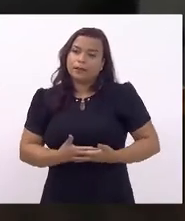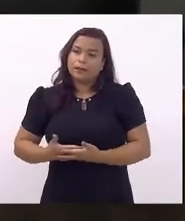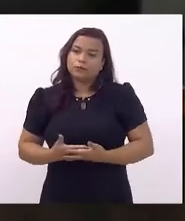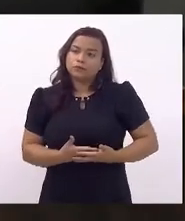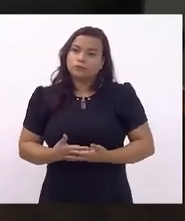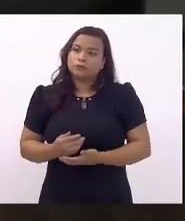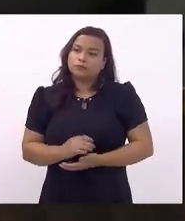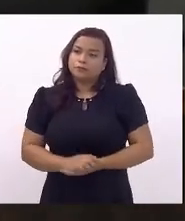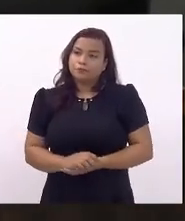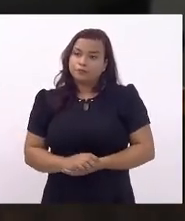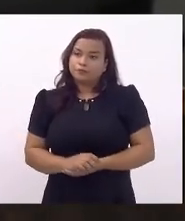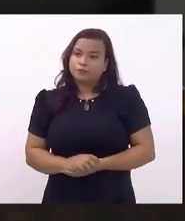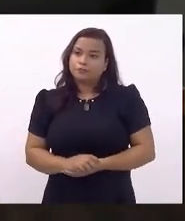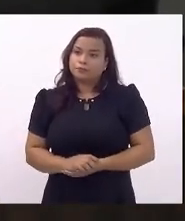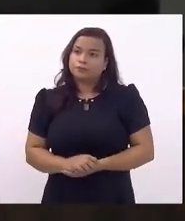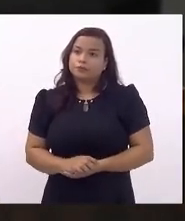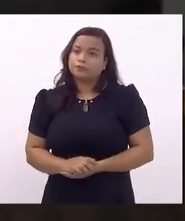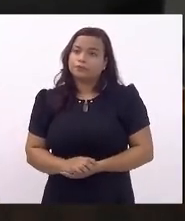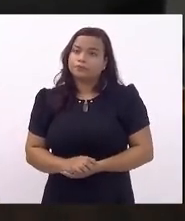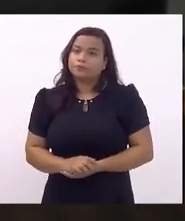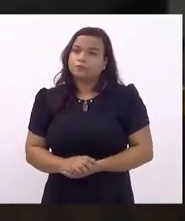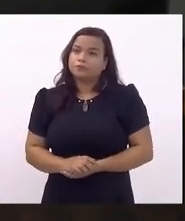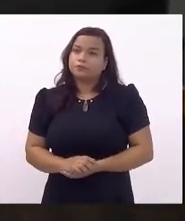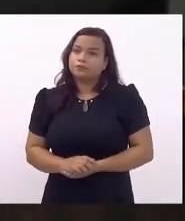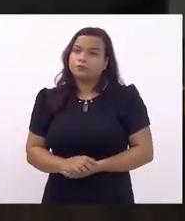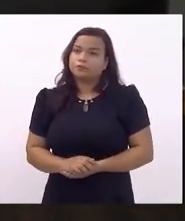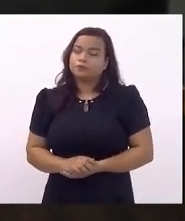Bebeto,